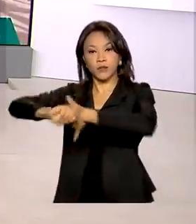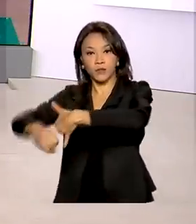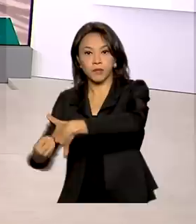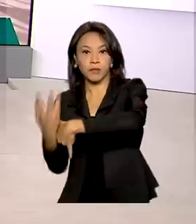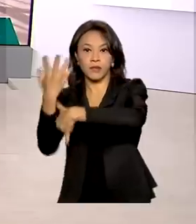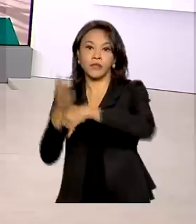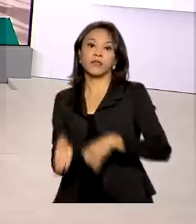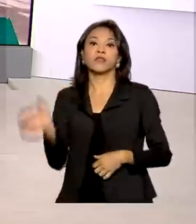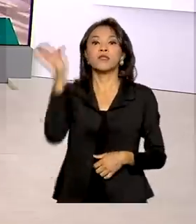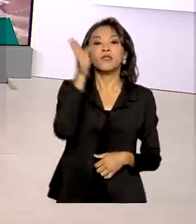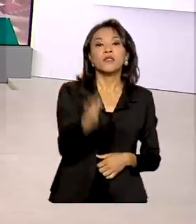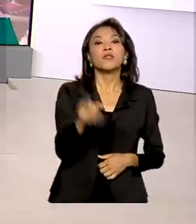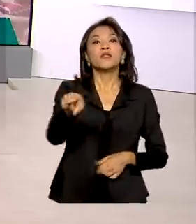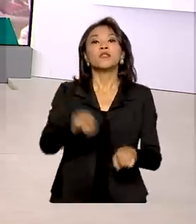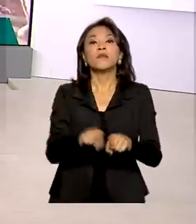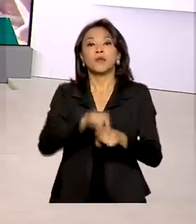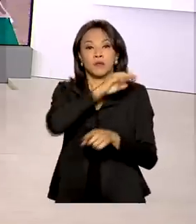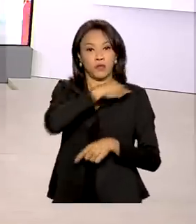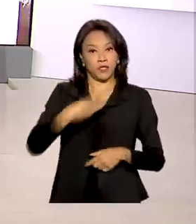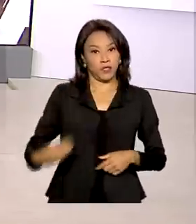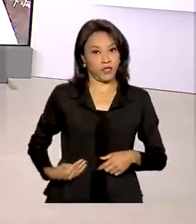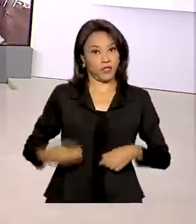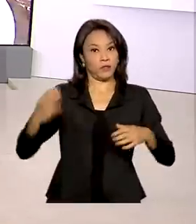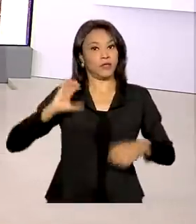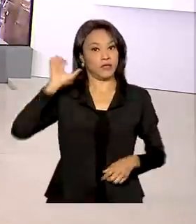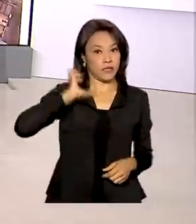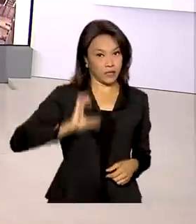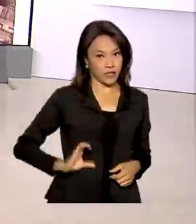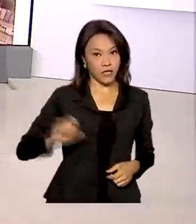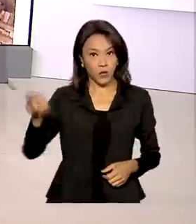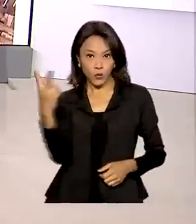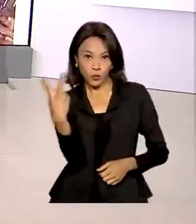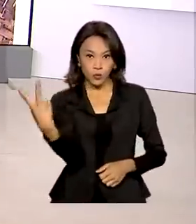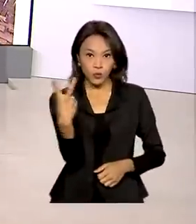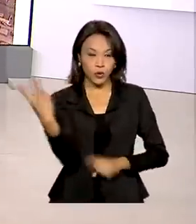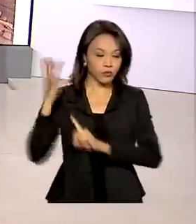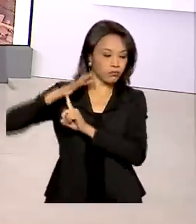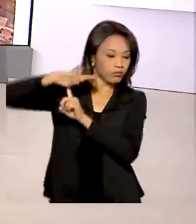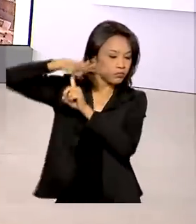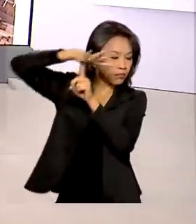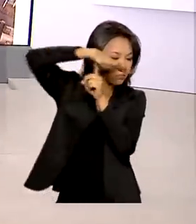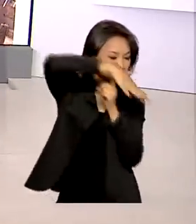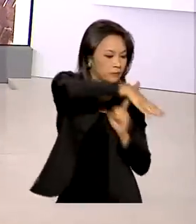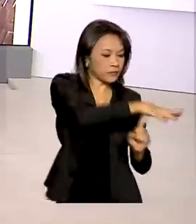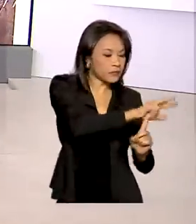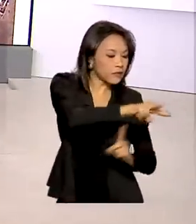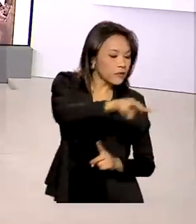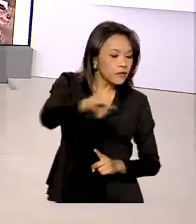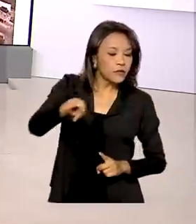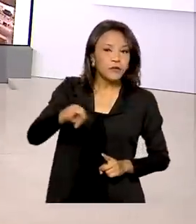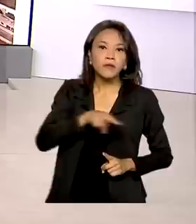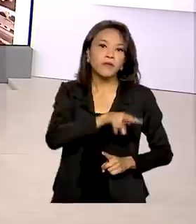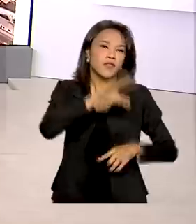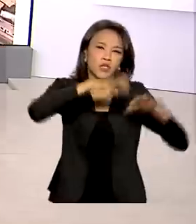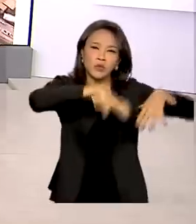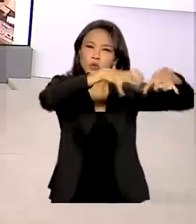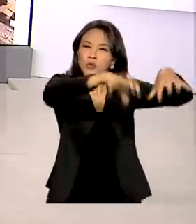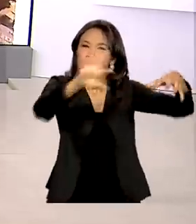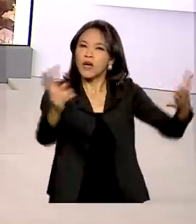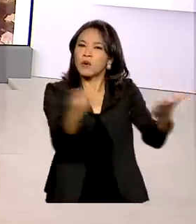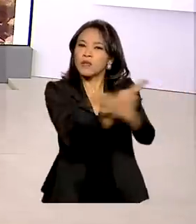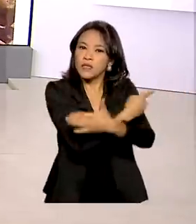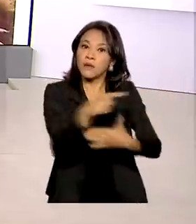Roma, sobrevoaram nesta terça-feira as cidades de Minas Gerais atingidas pelas fortes chuvas dos últimos dias. Eles avaliaram o